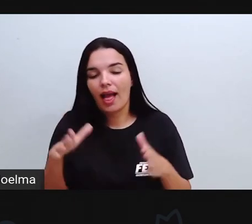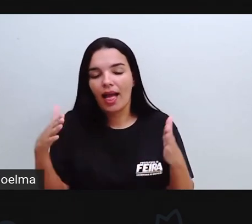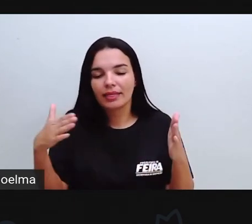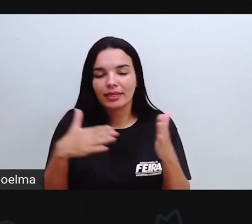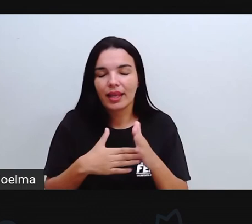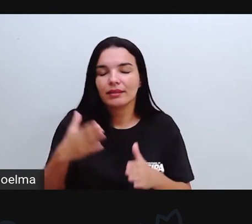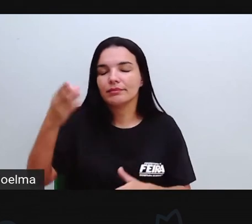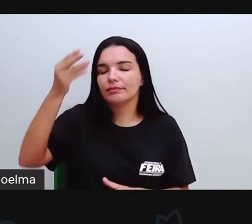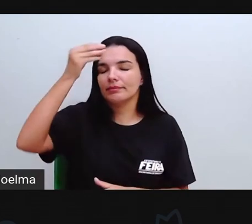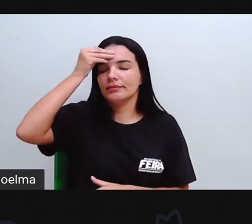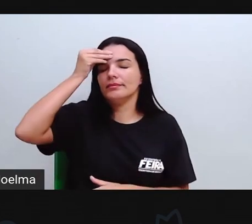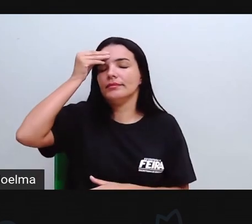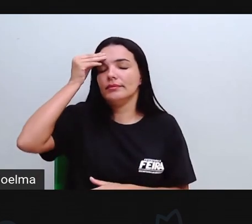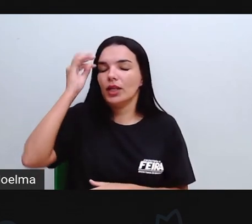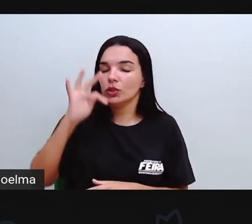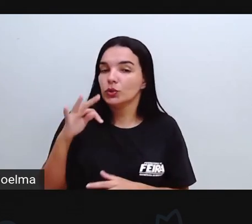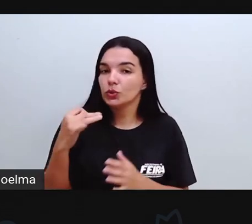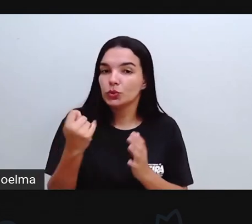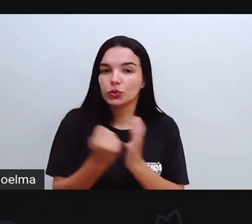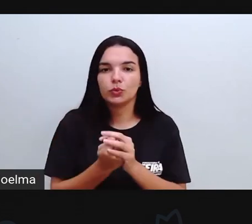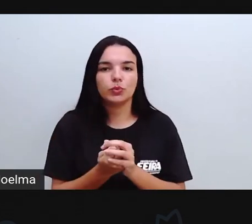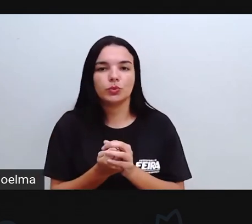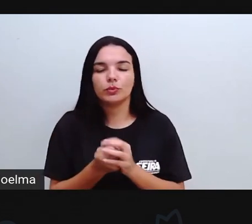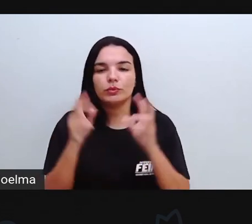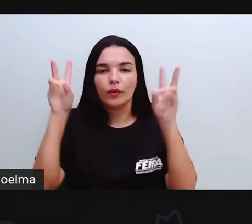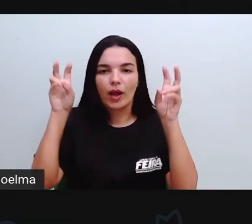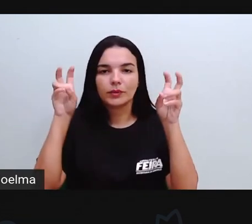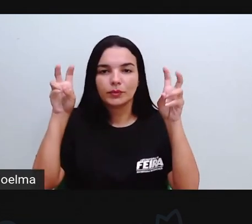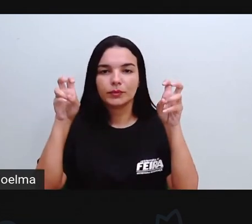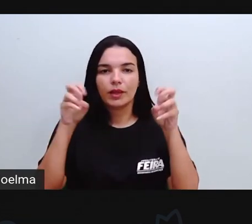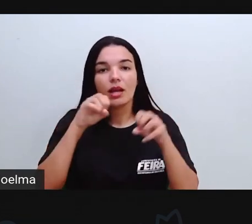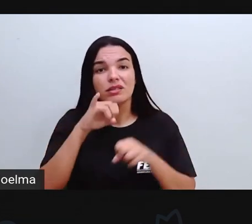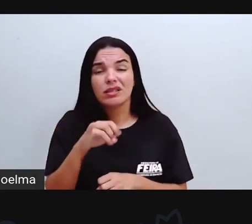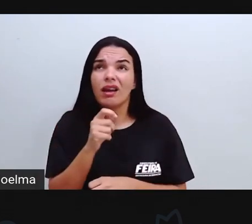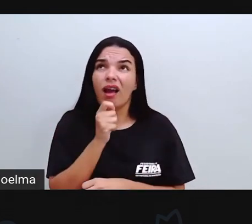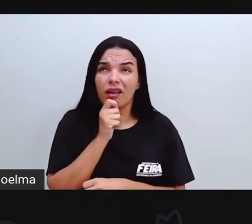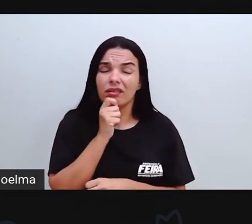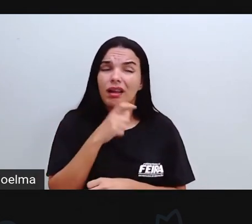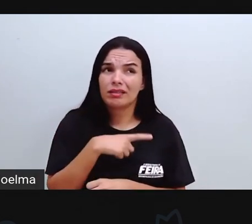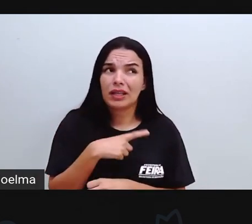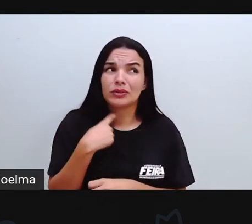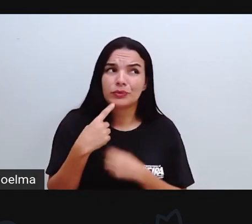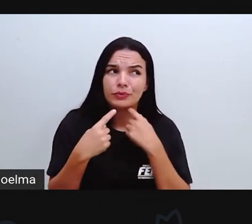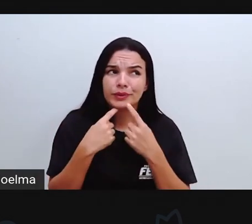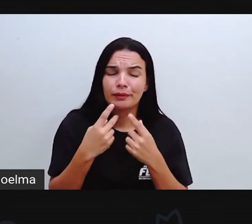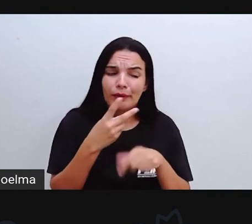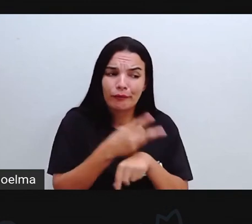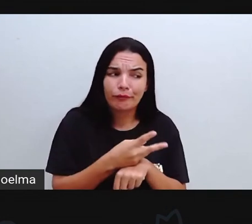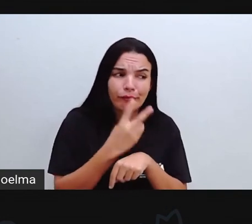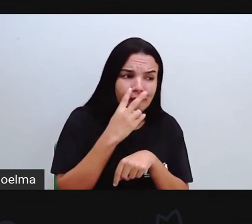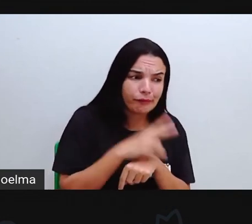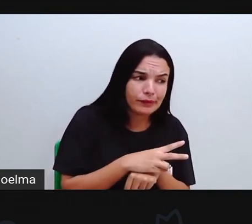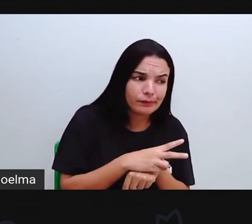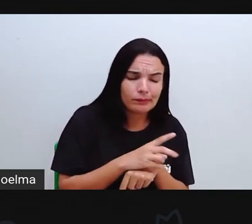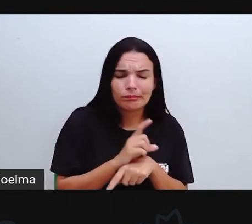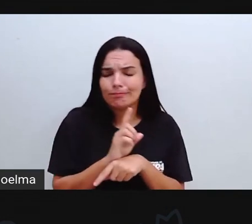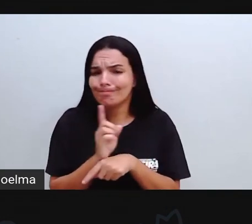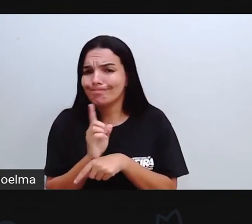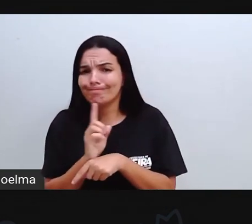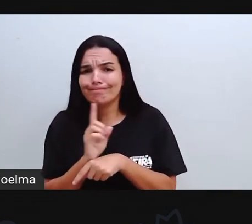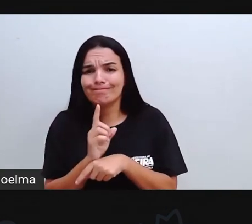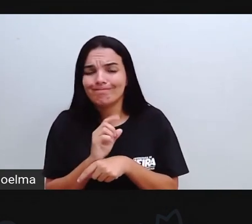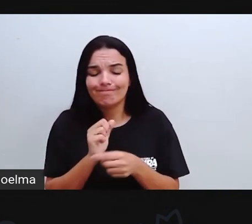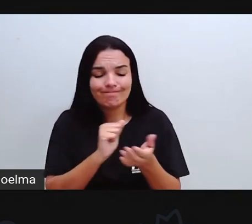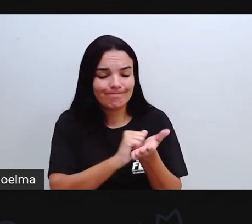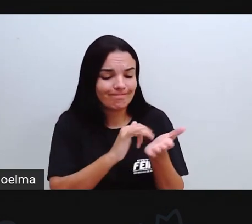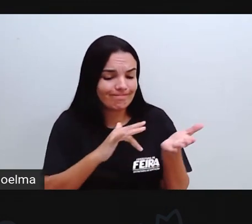compreender direitinho o conteúdo. Se mesmo assim, Pró, assistiu o vídeo, na atividade tem uma questão que eu não